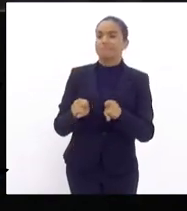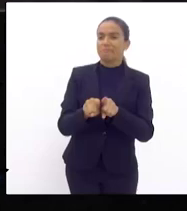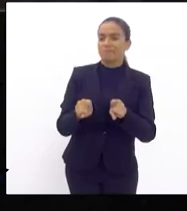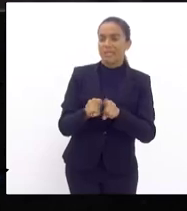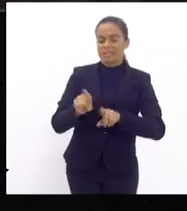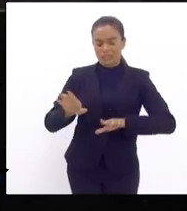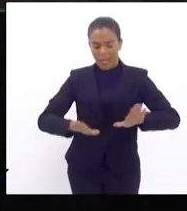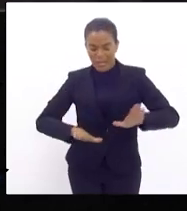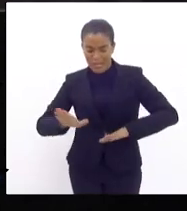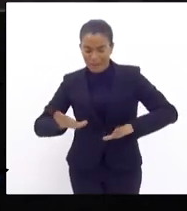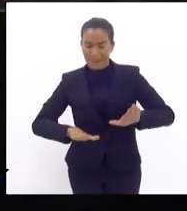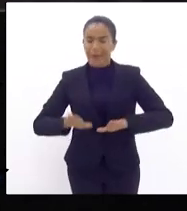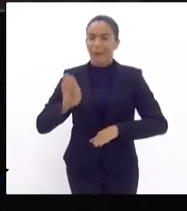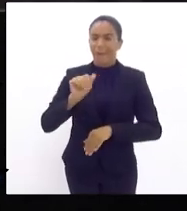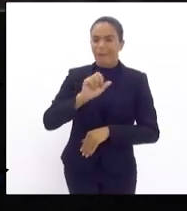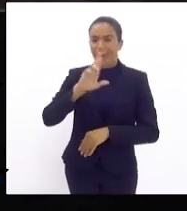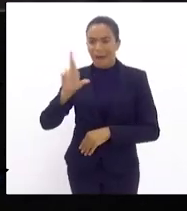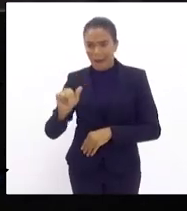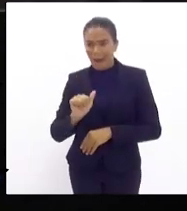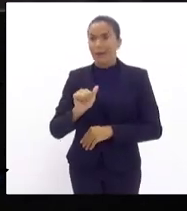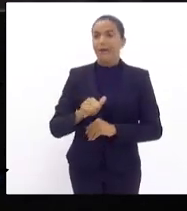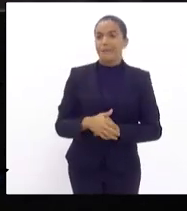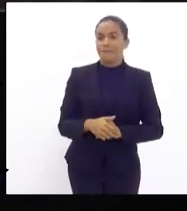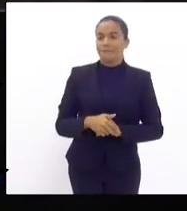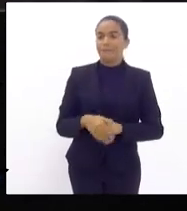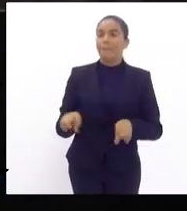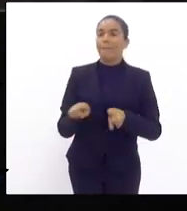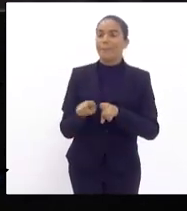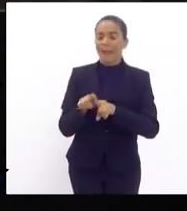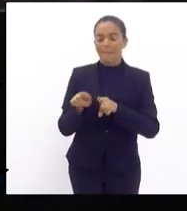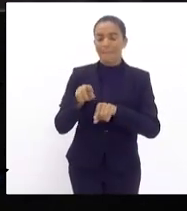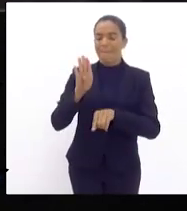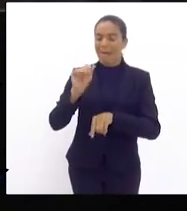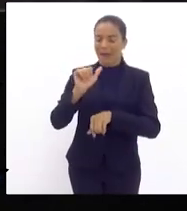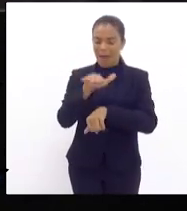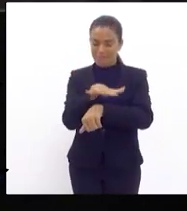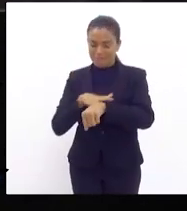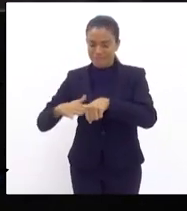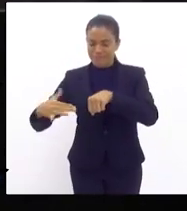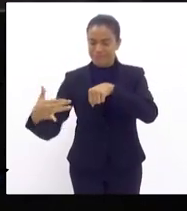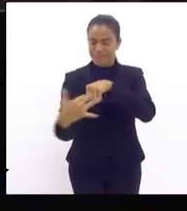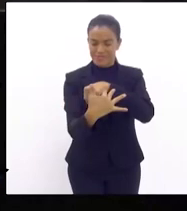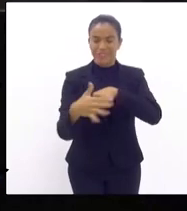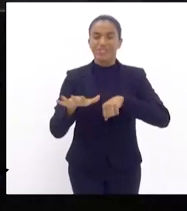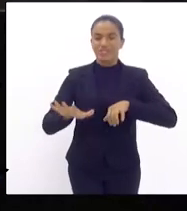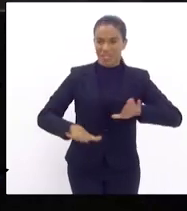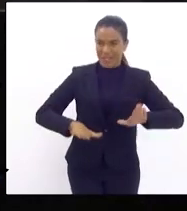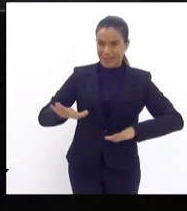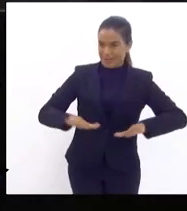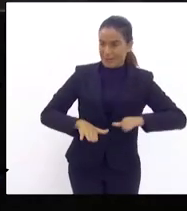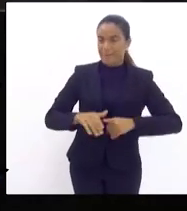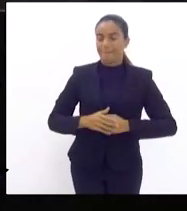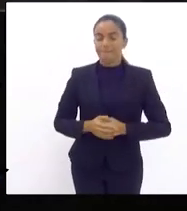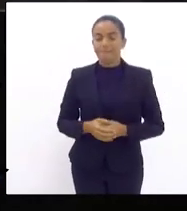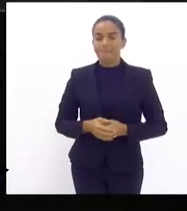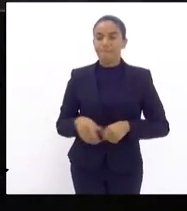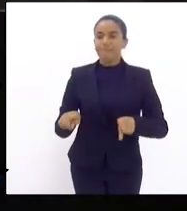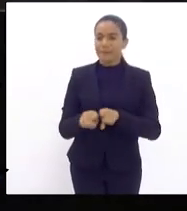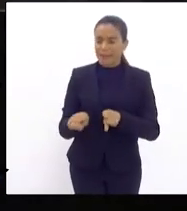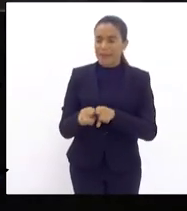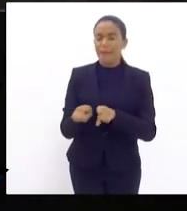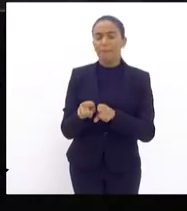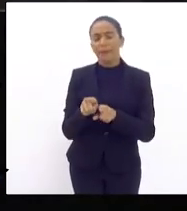Jacarepaguá Barra aquele entorno da Barra como um todo de Jacarepaguá e ouvimos os